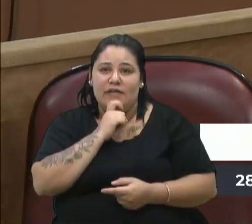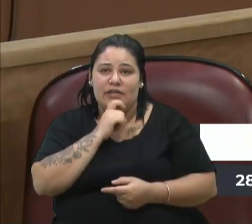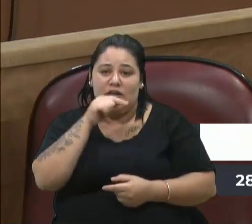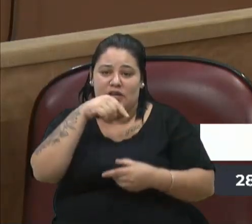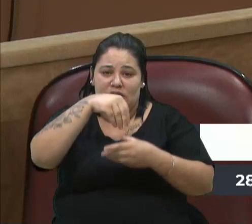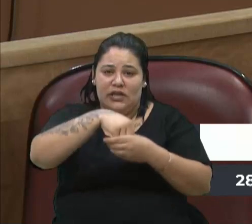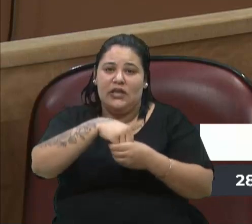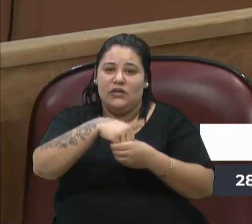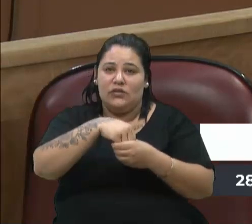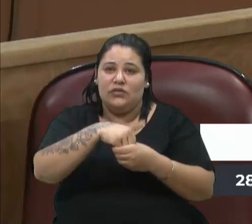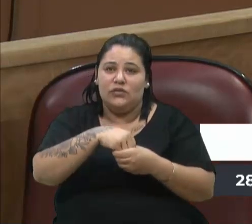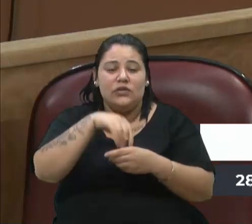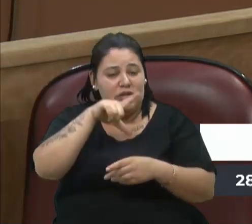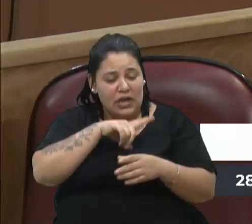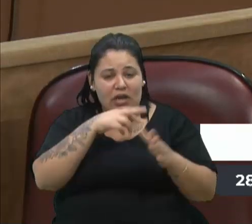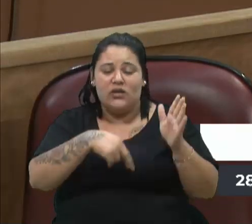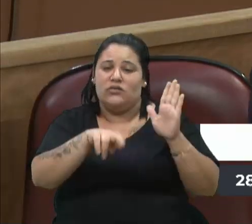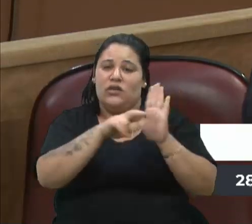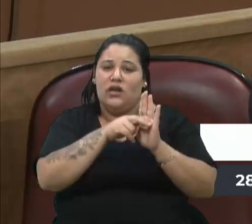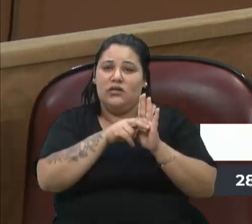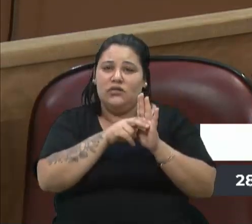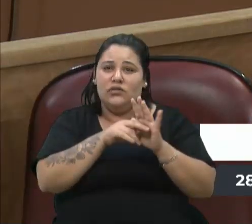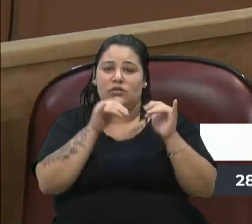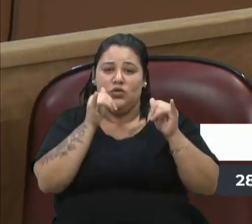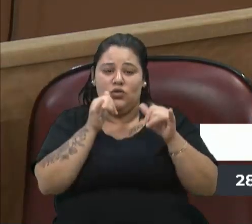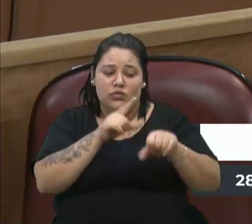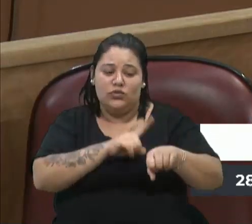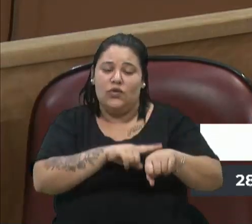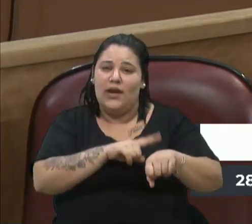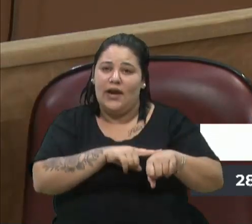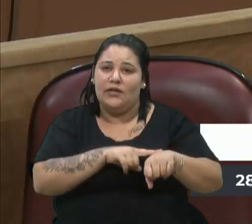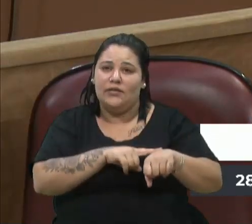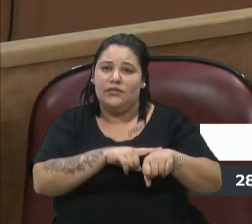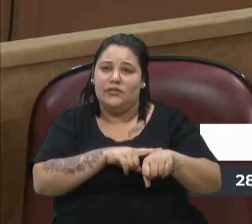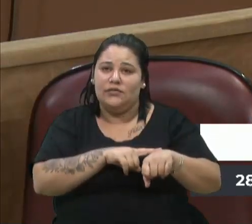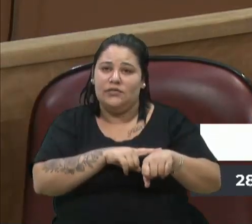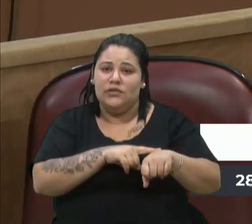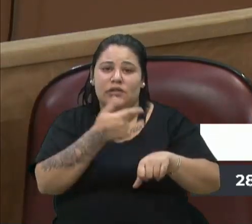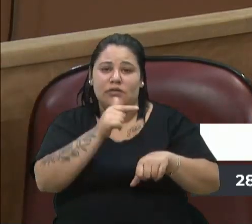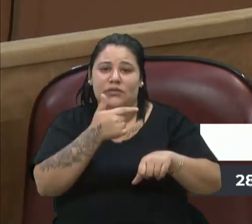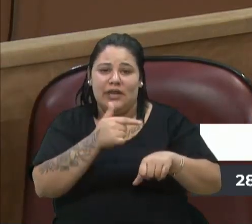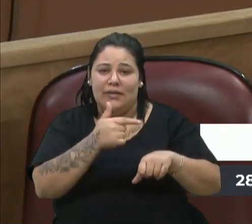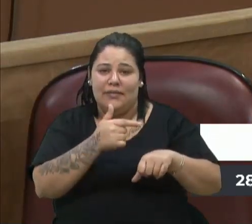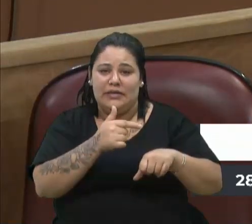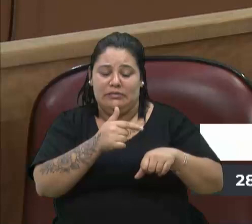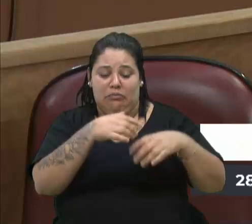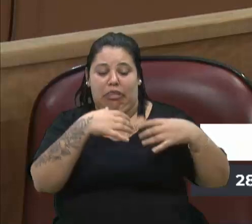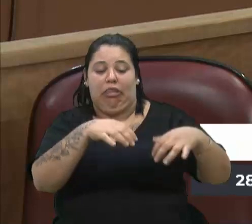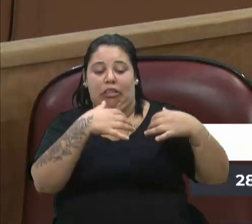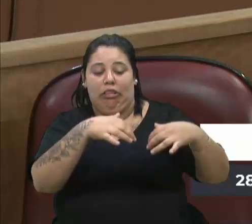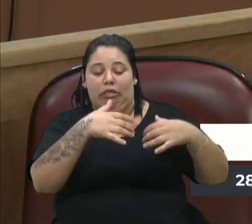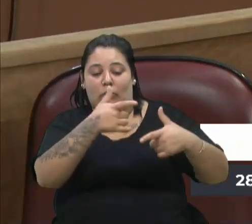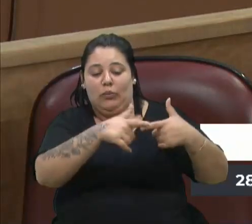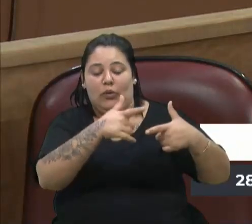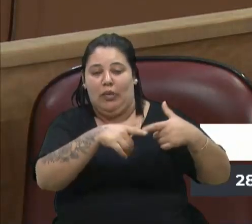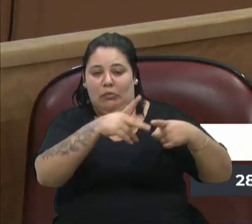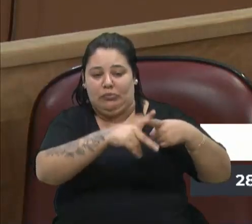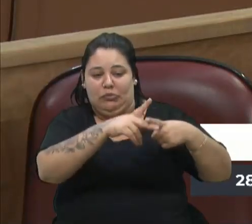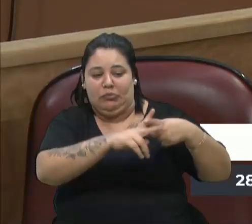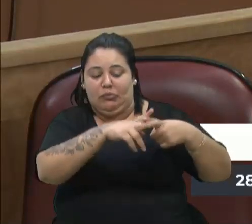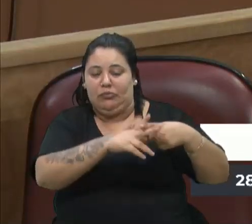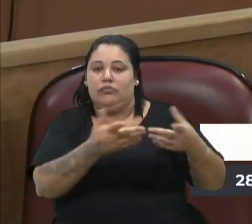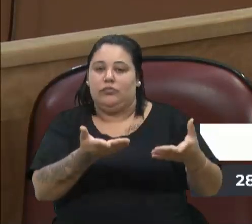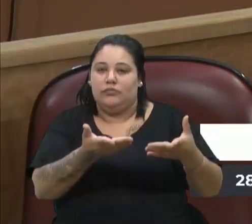resultado, que hoje os ônibus naqueles horários não estão indo mais batendo o cardão para lá e para cá, tanto que a